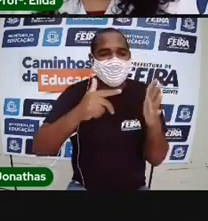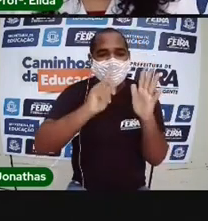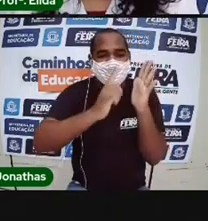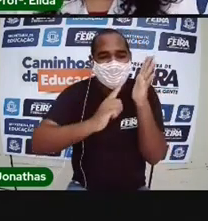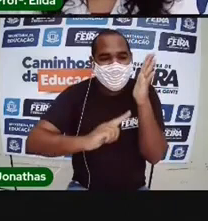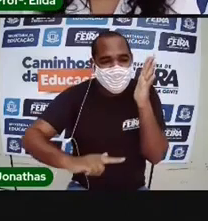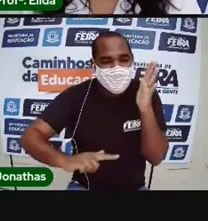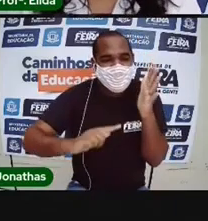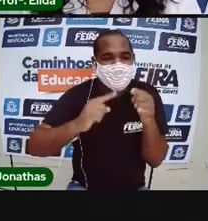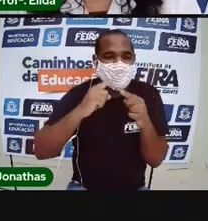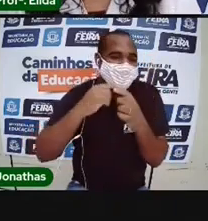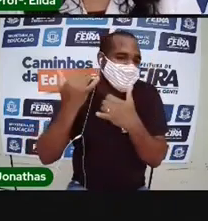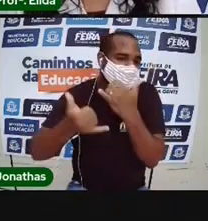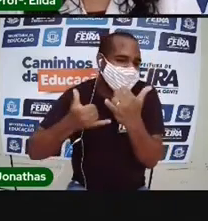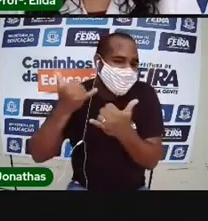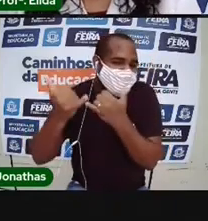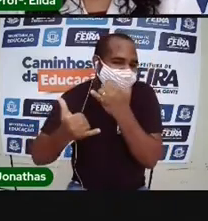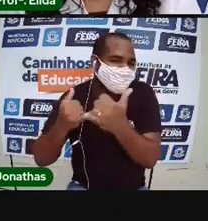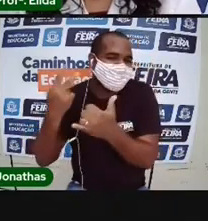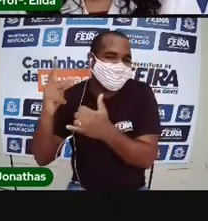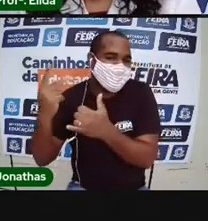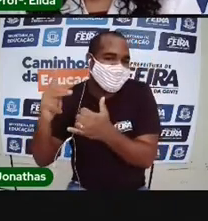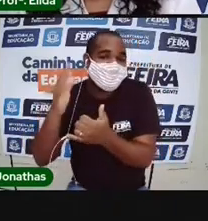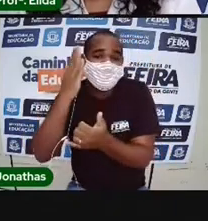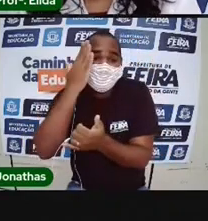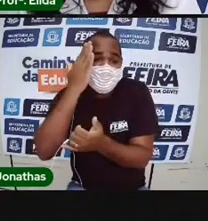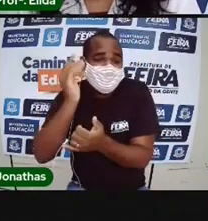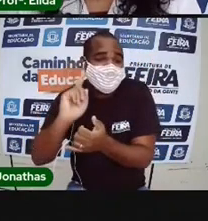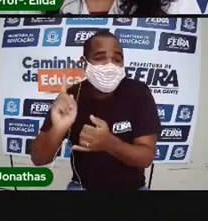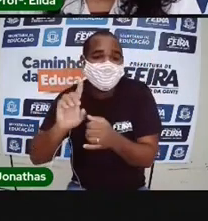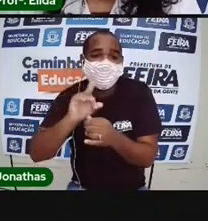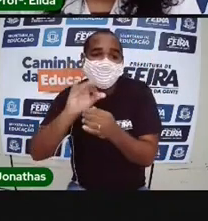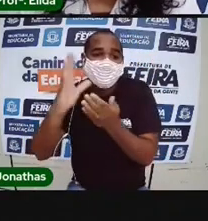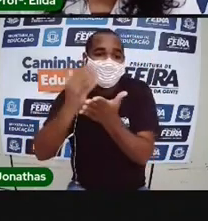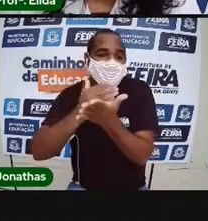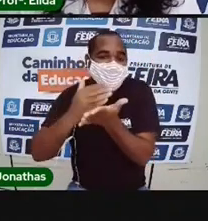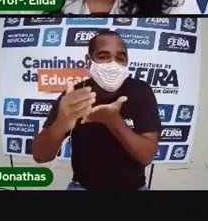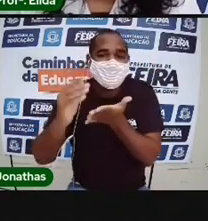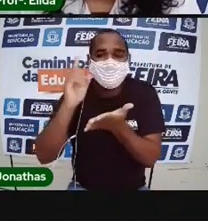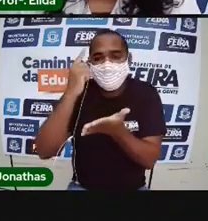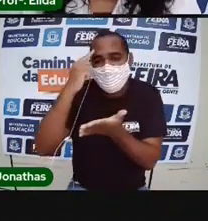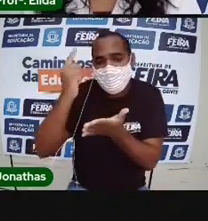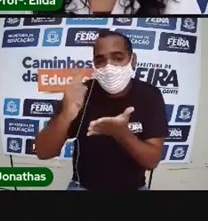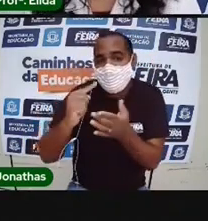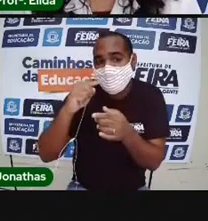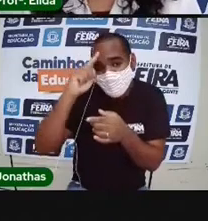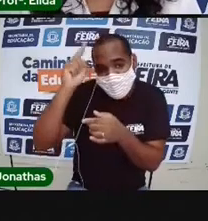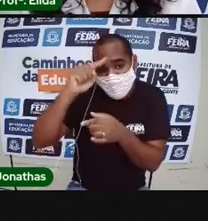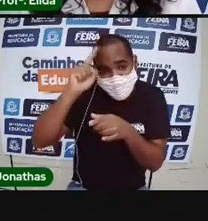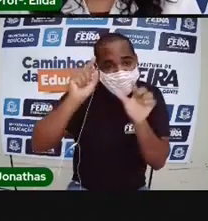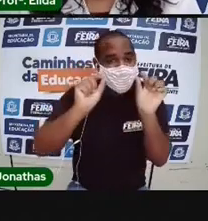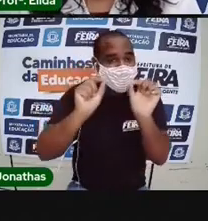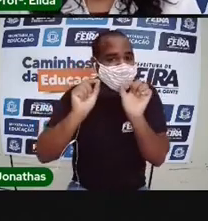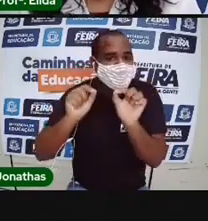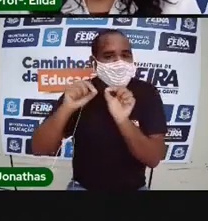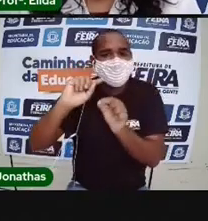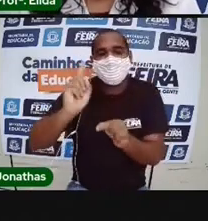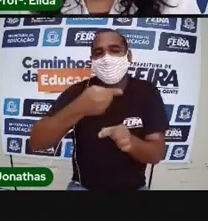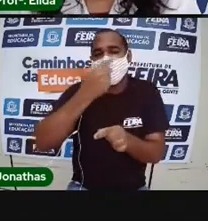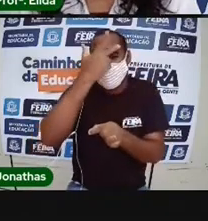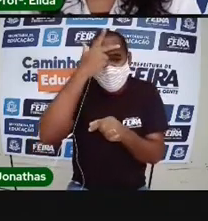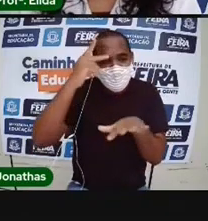folclóricas. Ninguém sabe quando começou, ninguém sabe quem inventou, mas que todo mundo